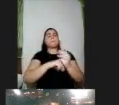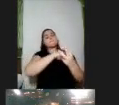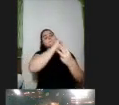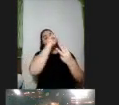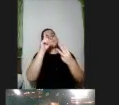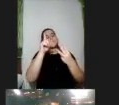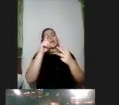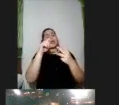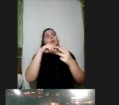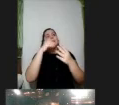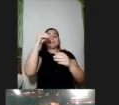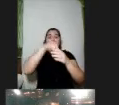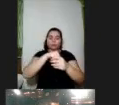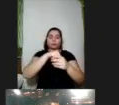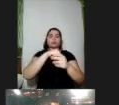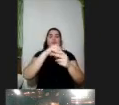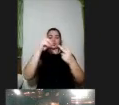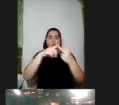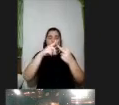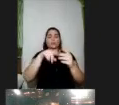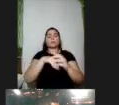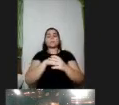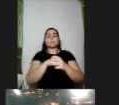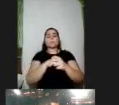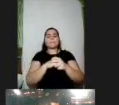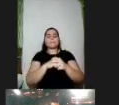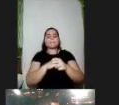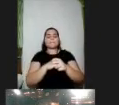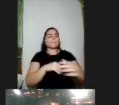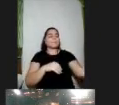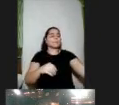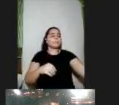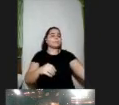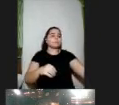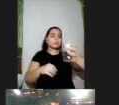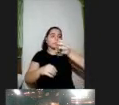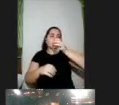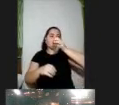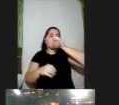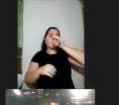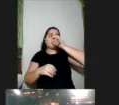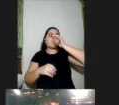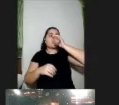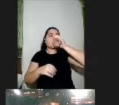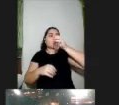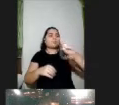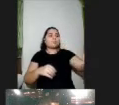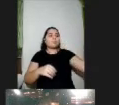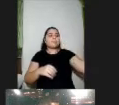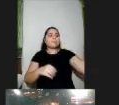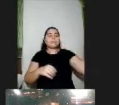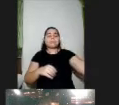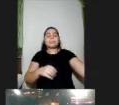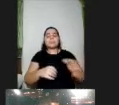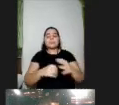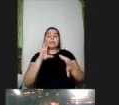que está ligado ao engajamento ao envolvimento à motivação das redes afetivas está ligado então